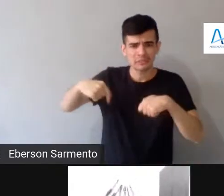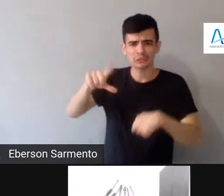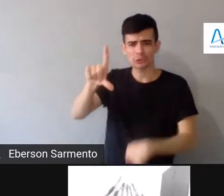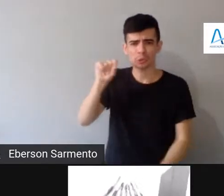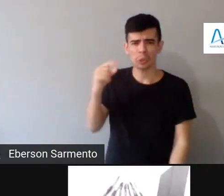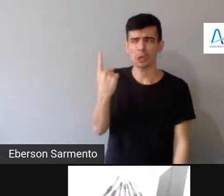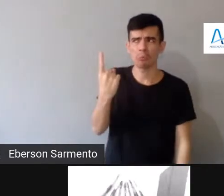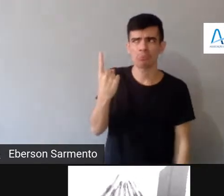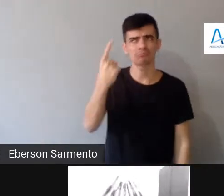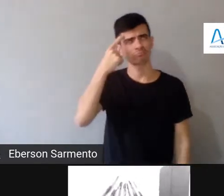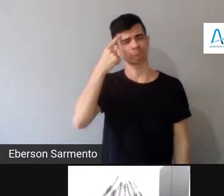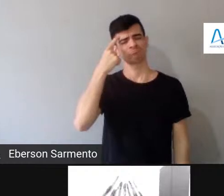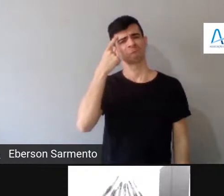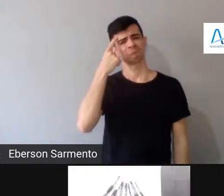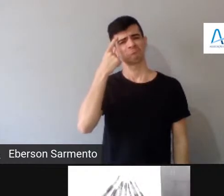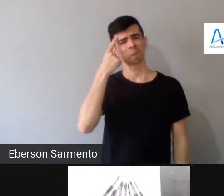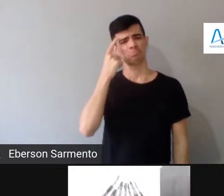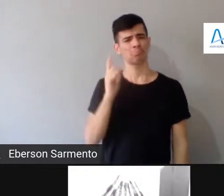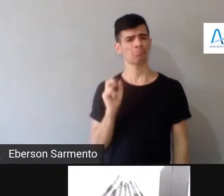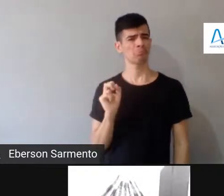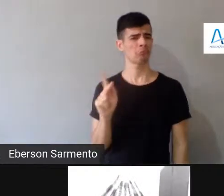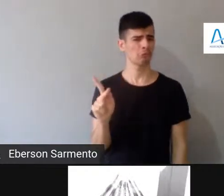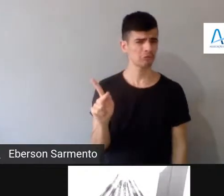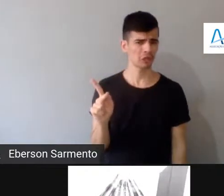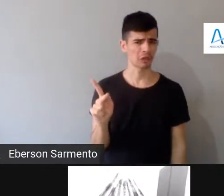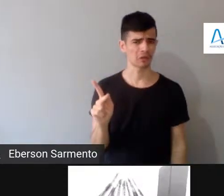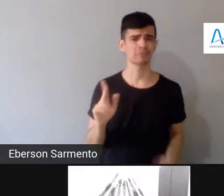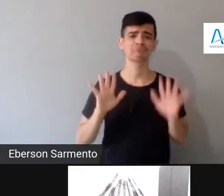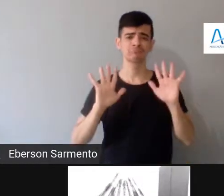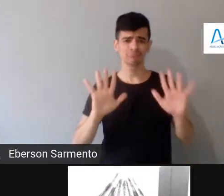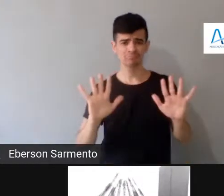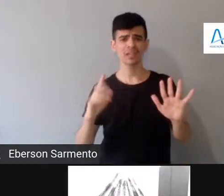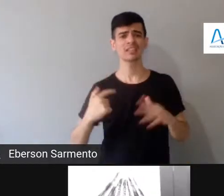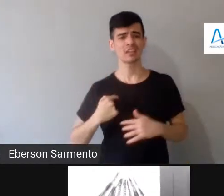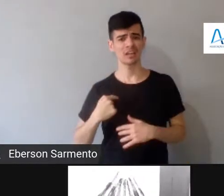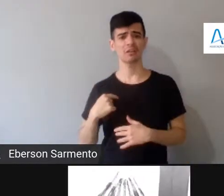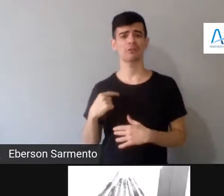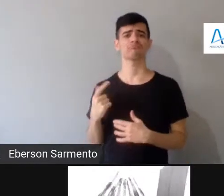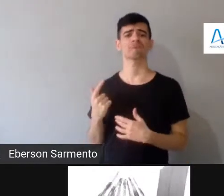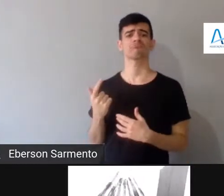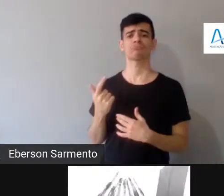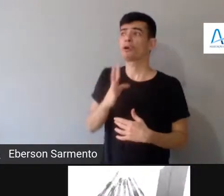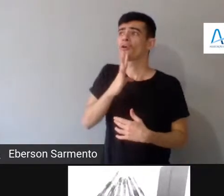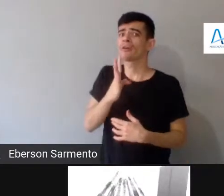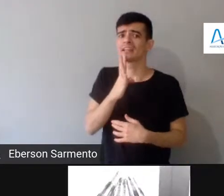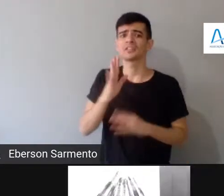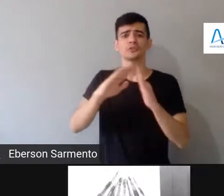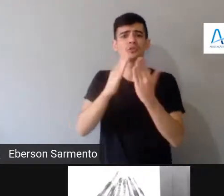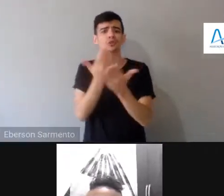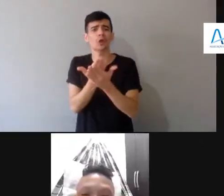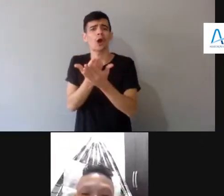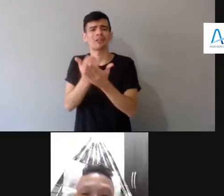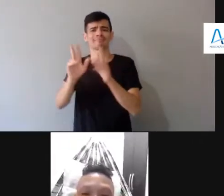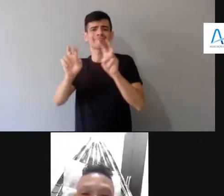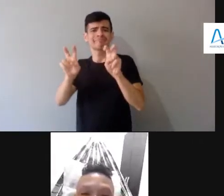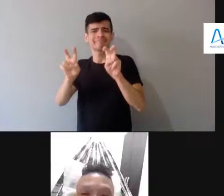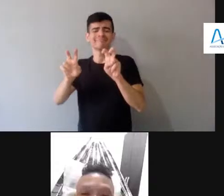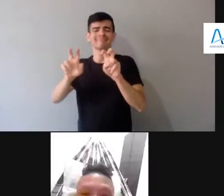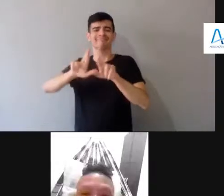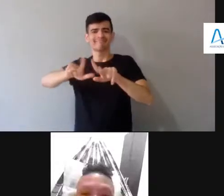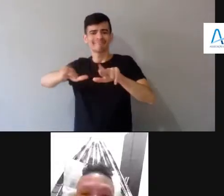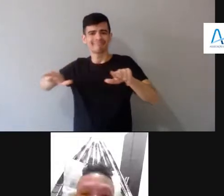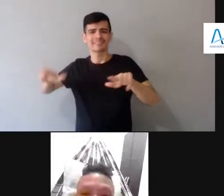Só que as escolas filosóficas de pensamento que eu me associava não eram nenhuma dessas escolas de pensamento filosófico que são